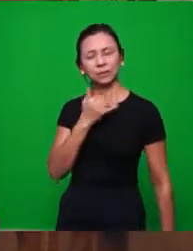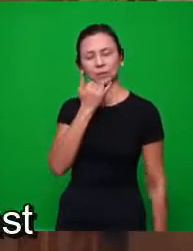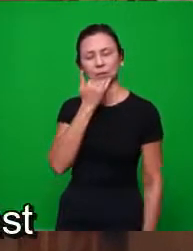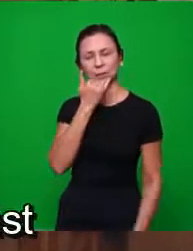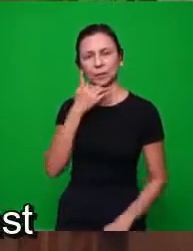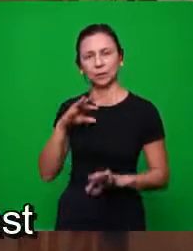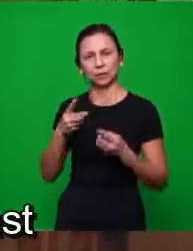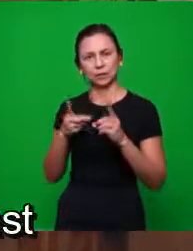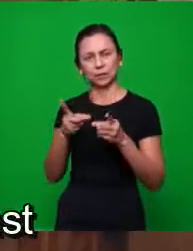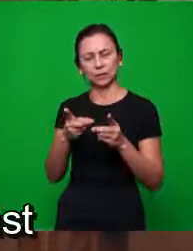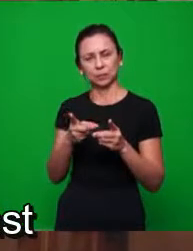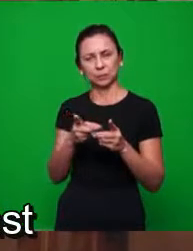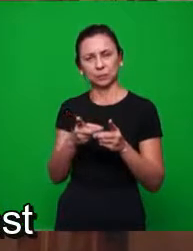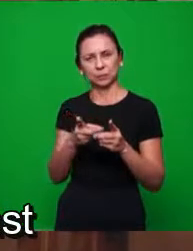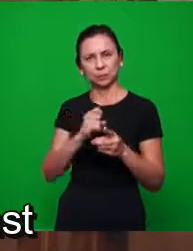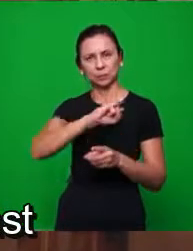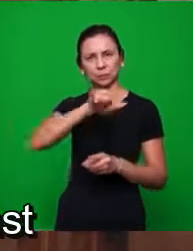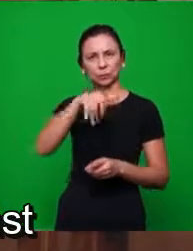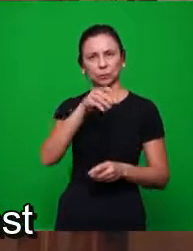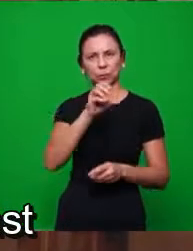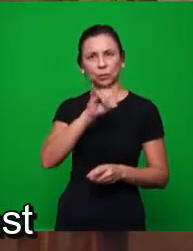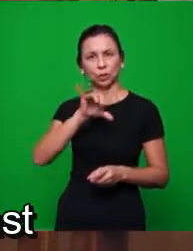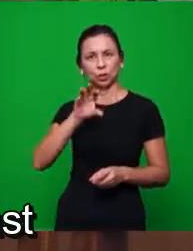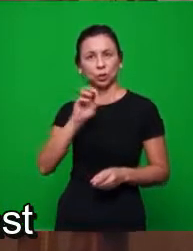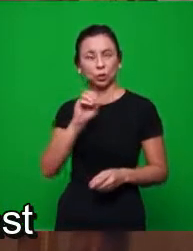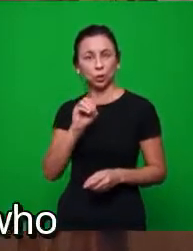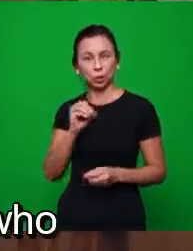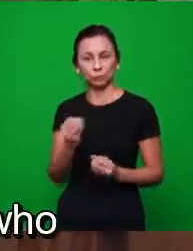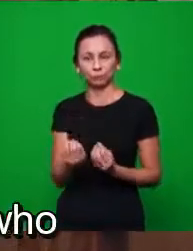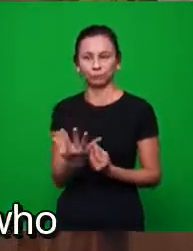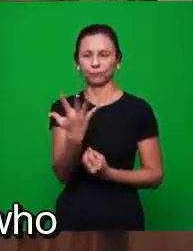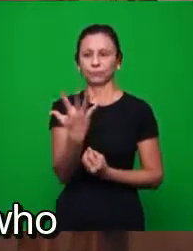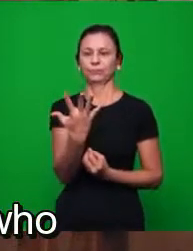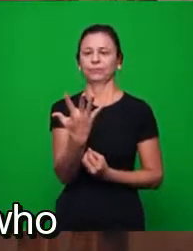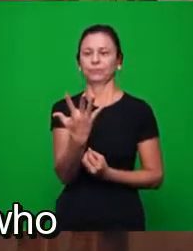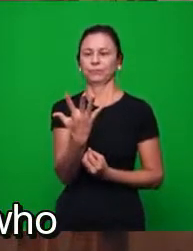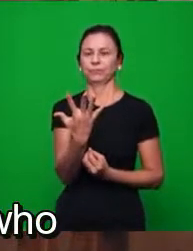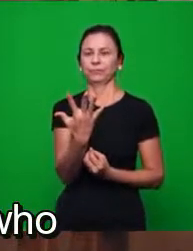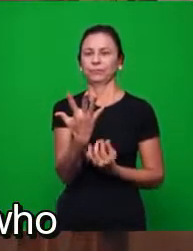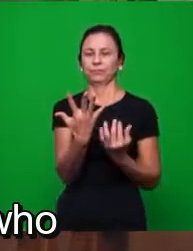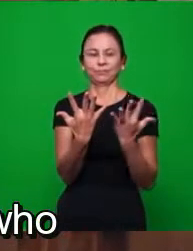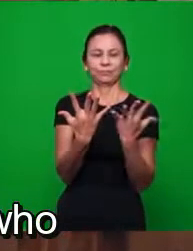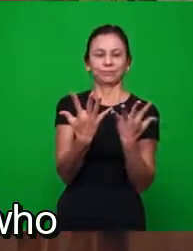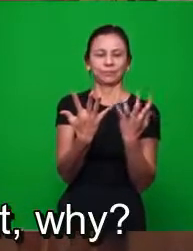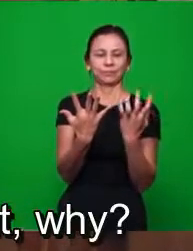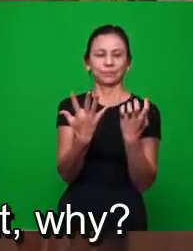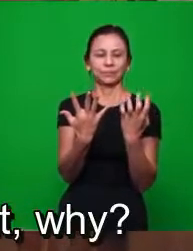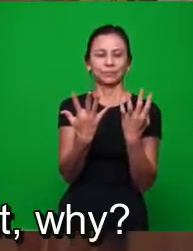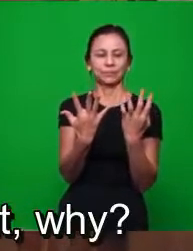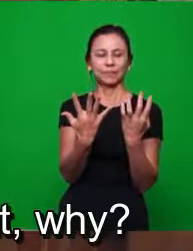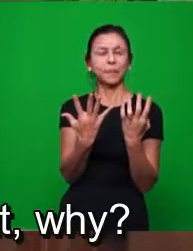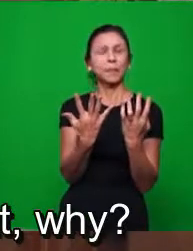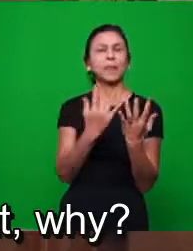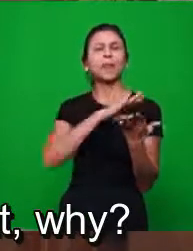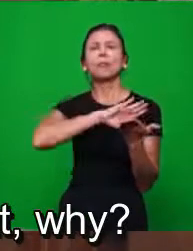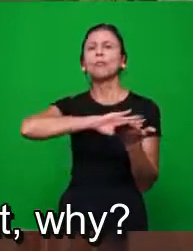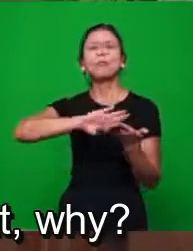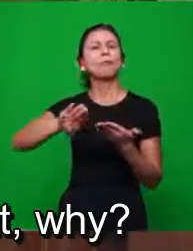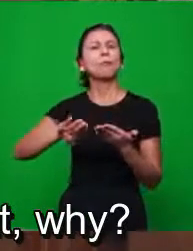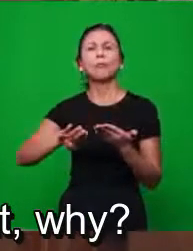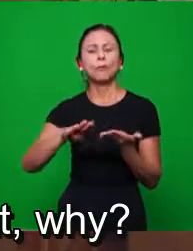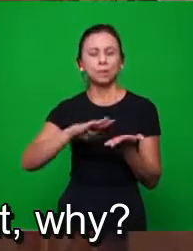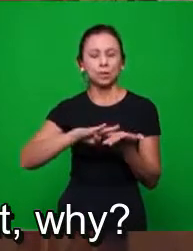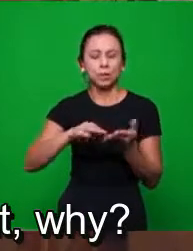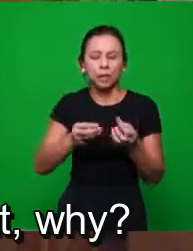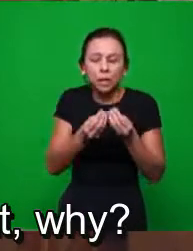deixa ambos crescerem. E isso vai acontecer já na última história da igreja. O período da igreja, quem vai tirar é o Senhor.